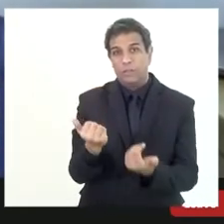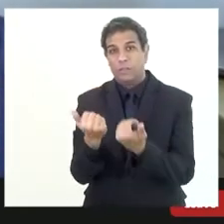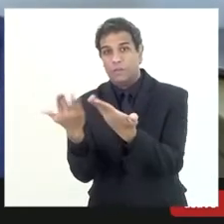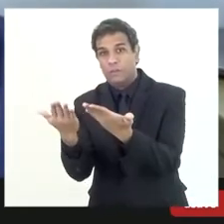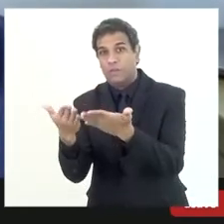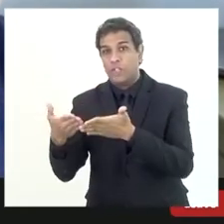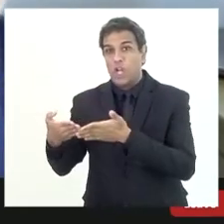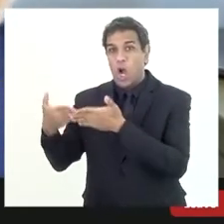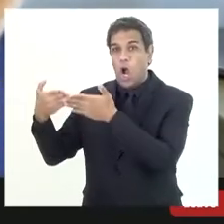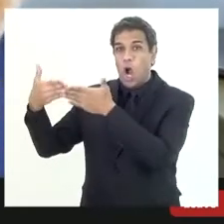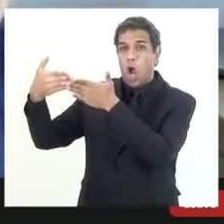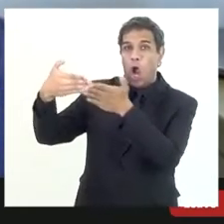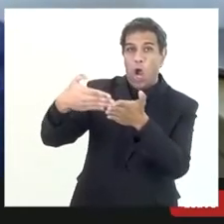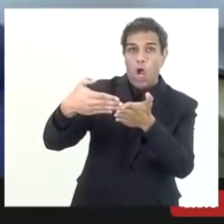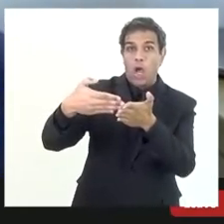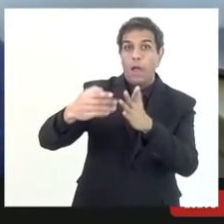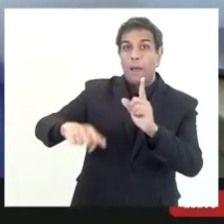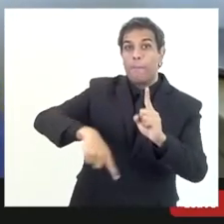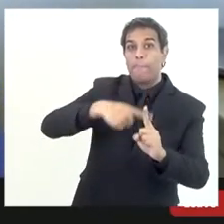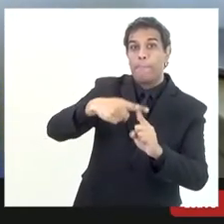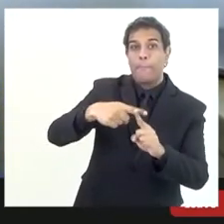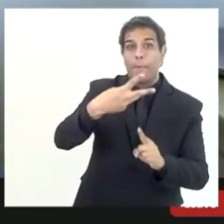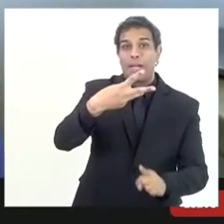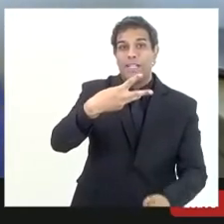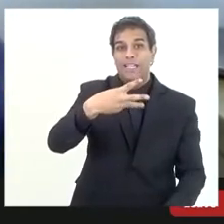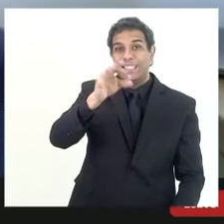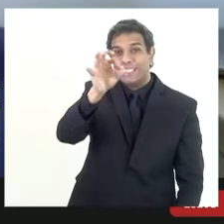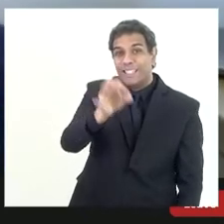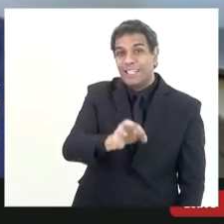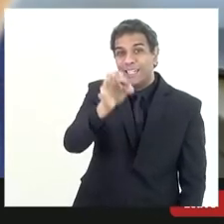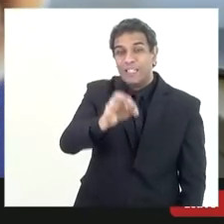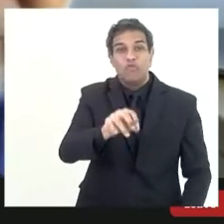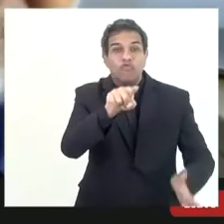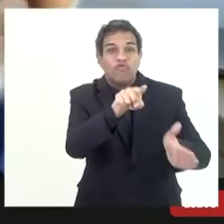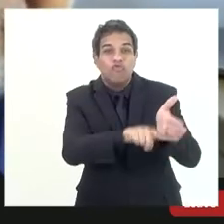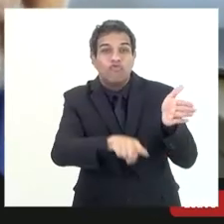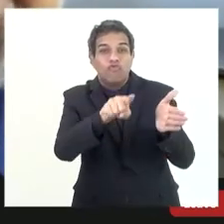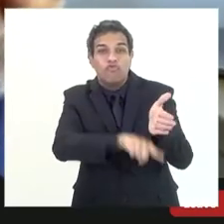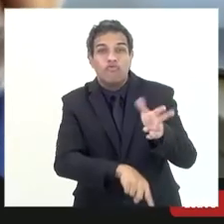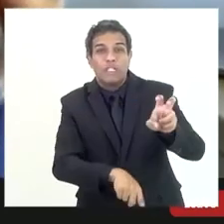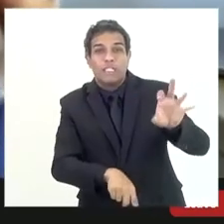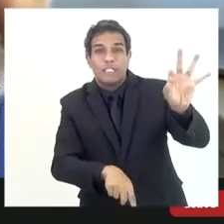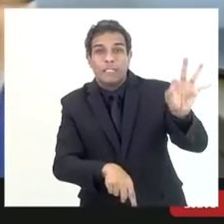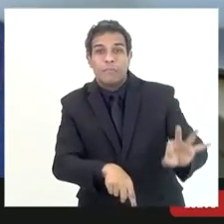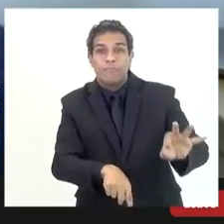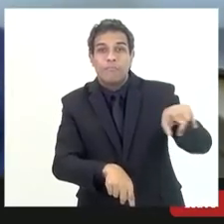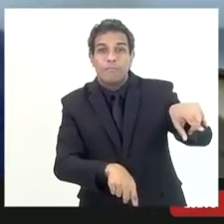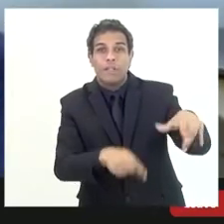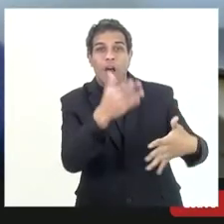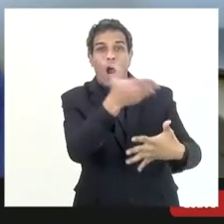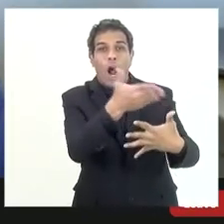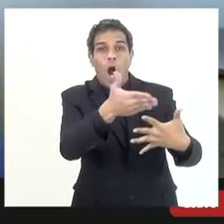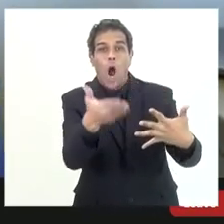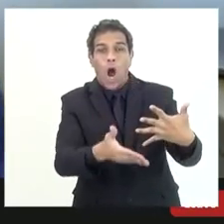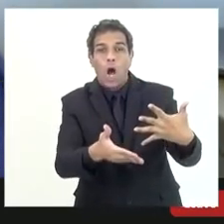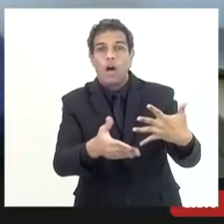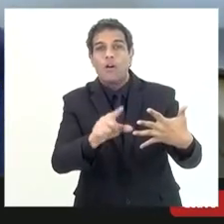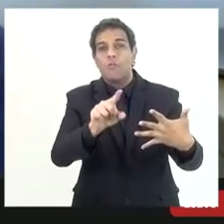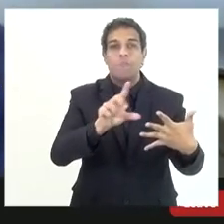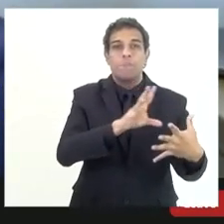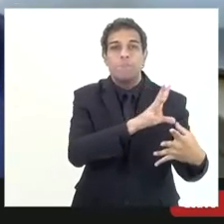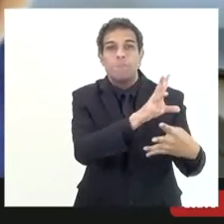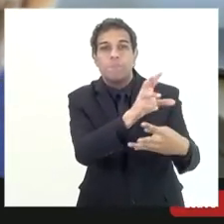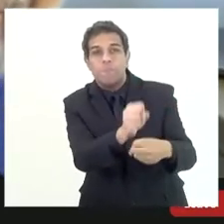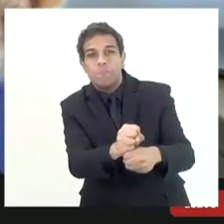13 pontos percentuais e eu subtrair disso 5% de crédito ficando aí com